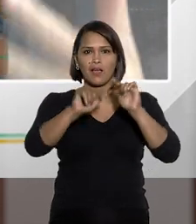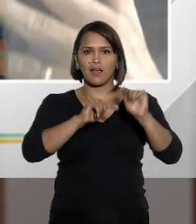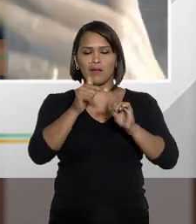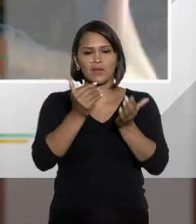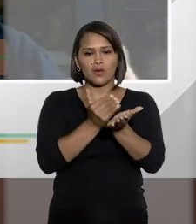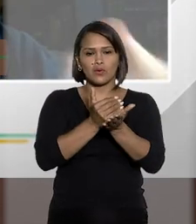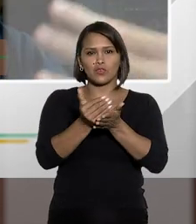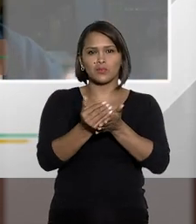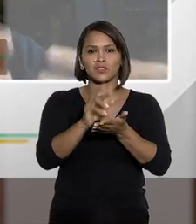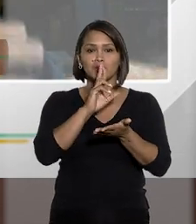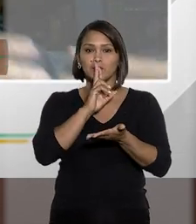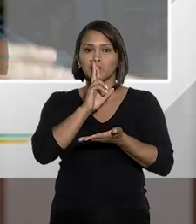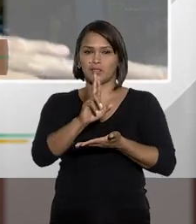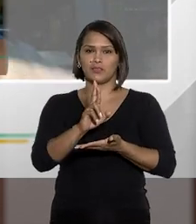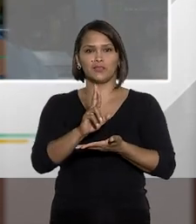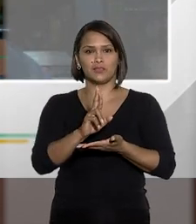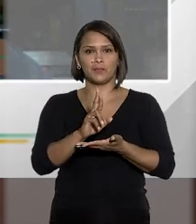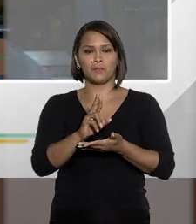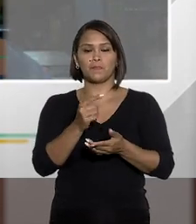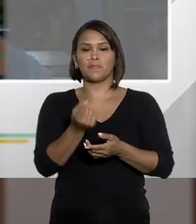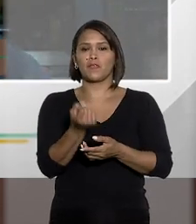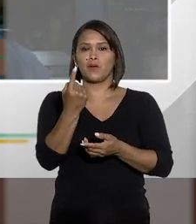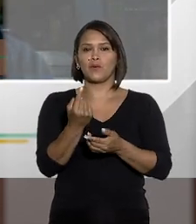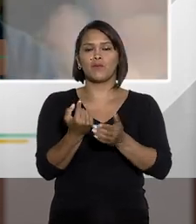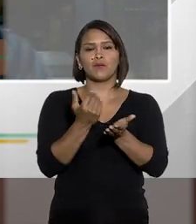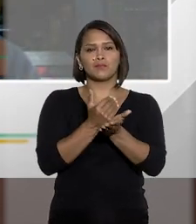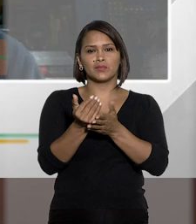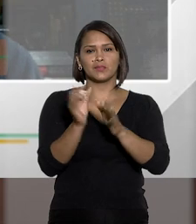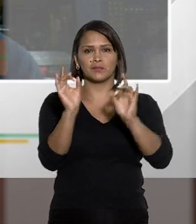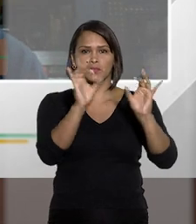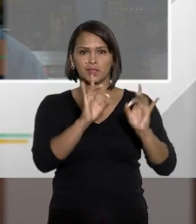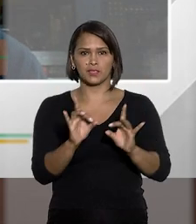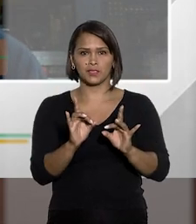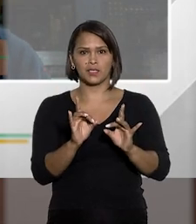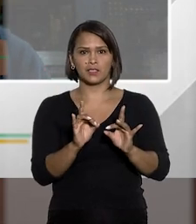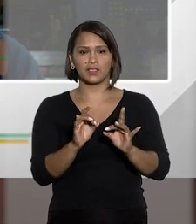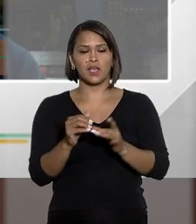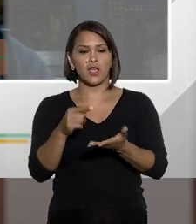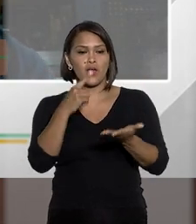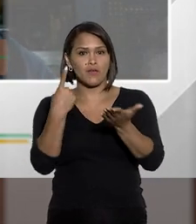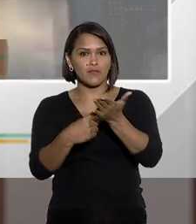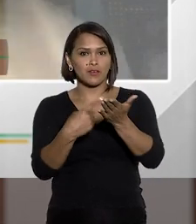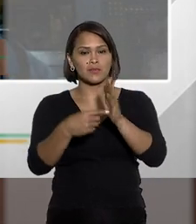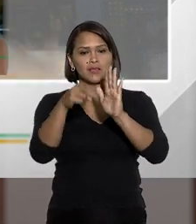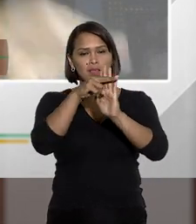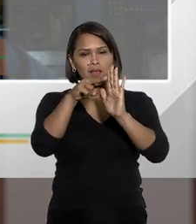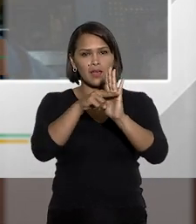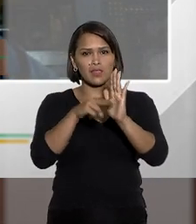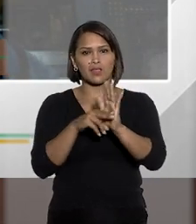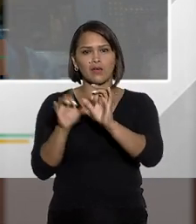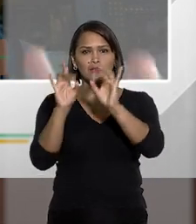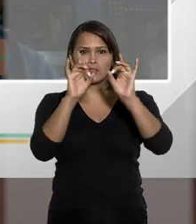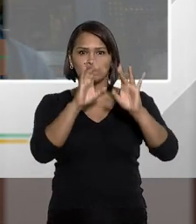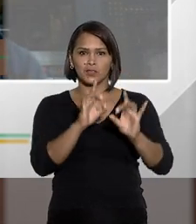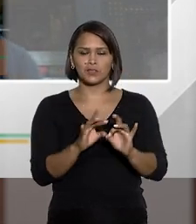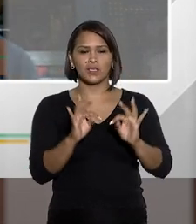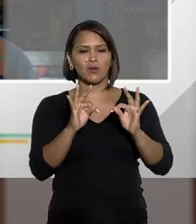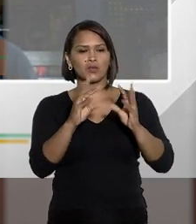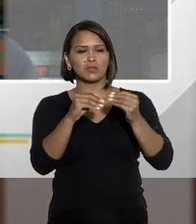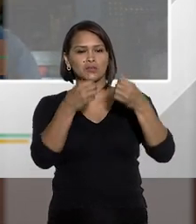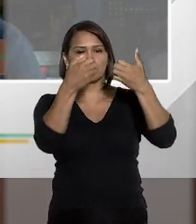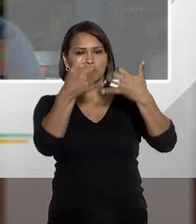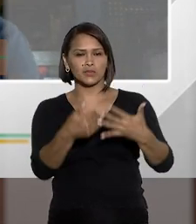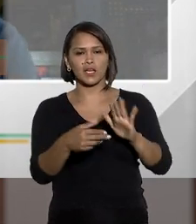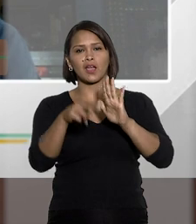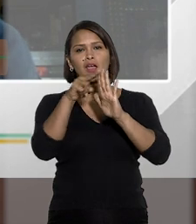trabalhar com o princípio solucionadores. Um deles é o princípio da especialidade. Eu vou aplicar a norma especial ao que